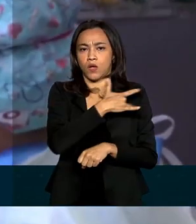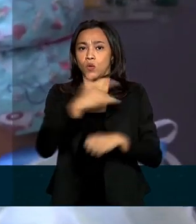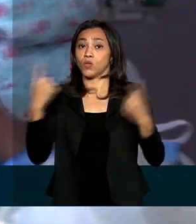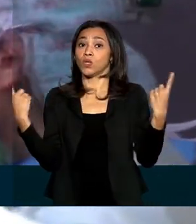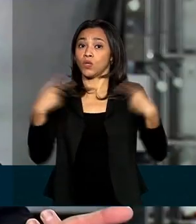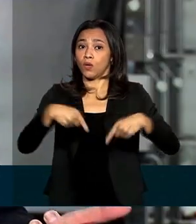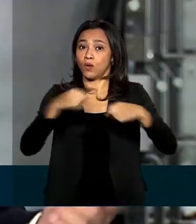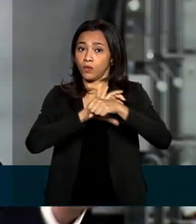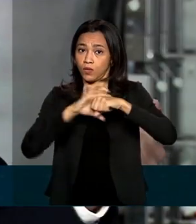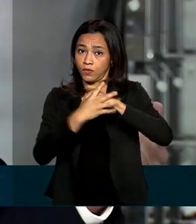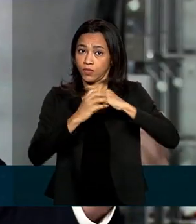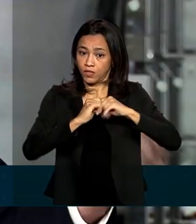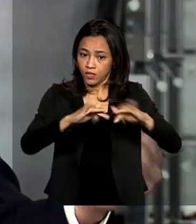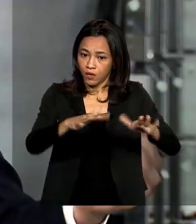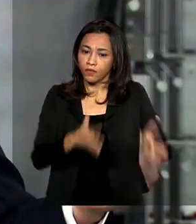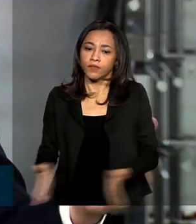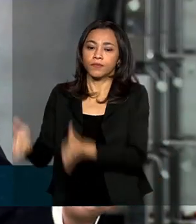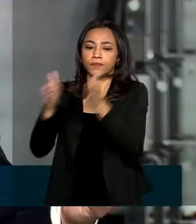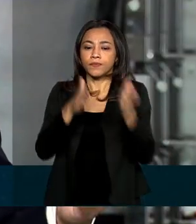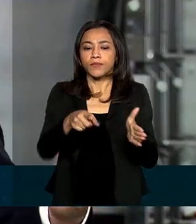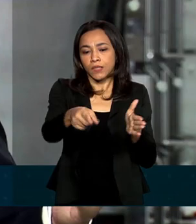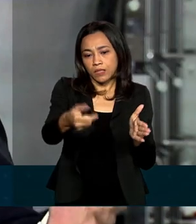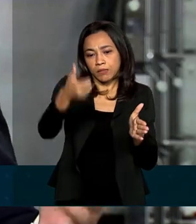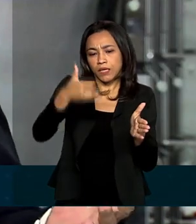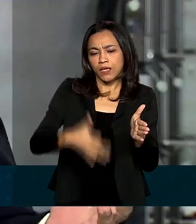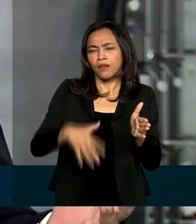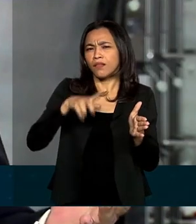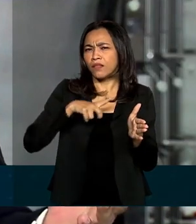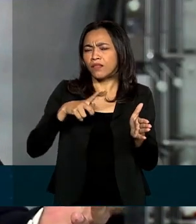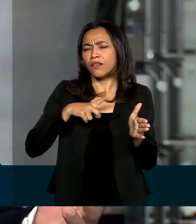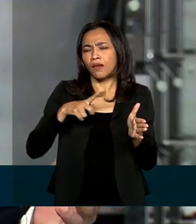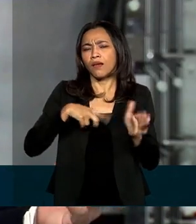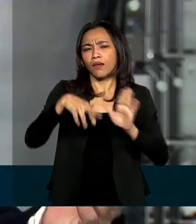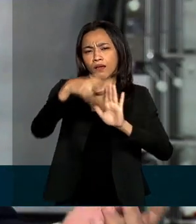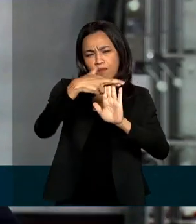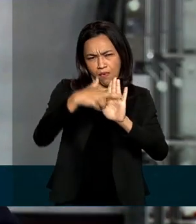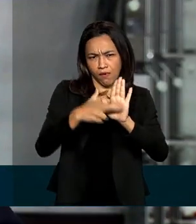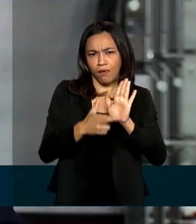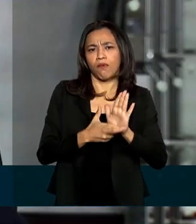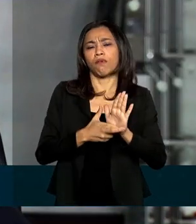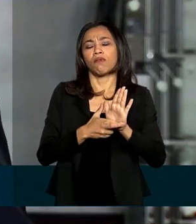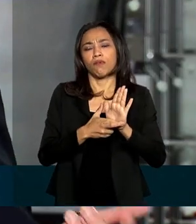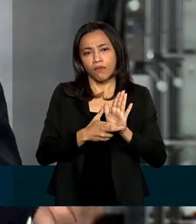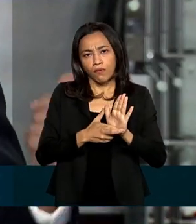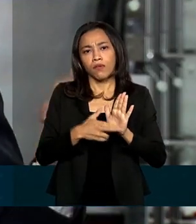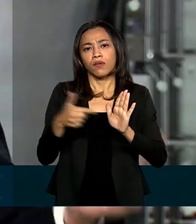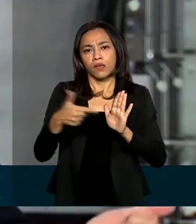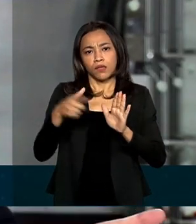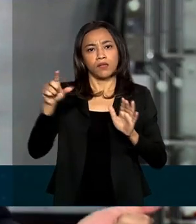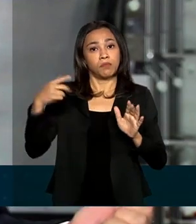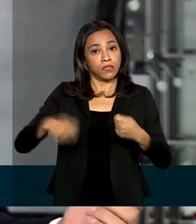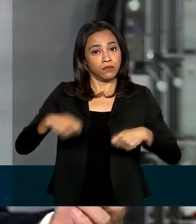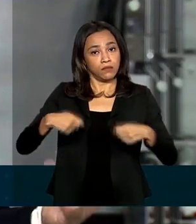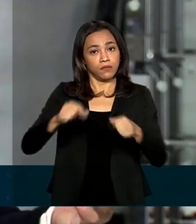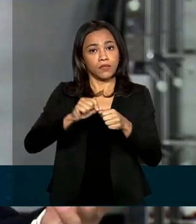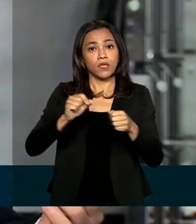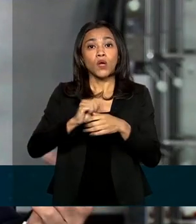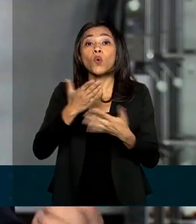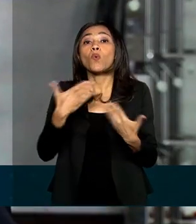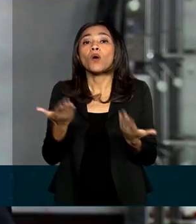-19. Existe um protocolo, parece simples que a gente fala por reciclar a máscara, mas existe todo um protocolo para que isso seja feito. Que tipo de